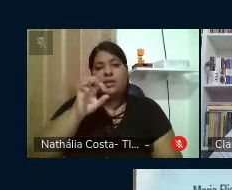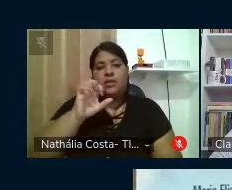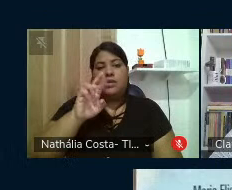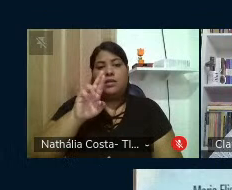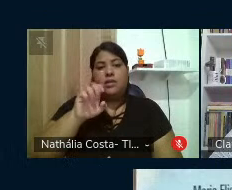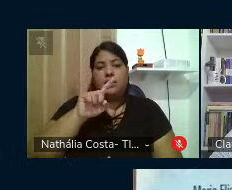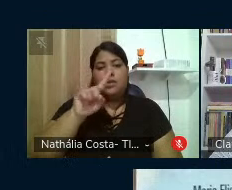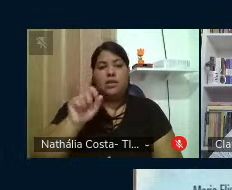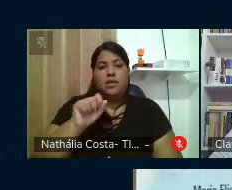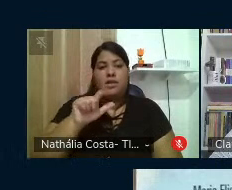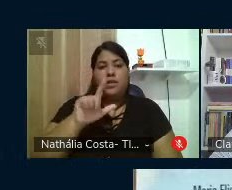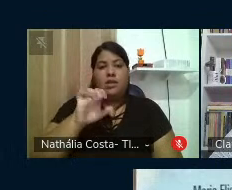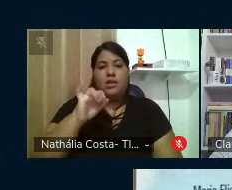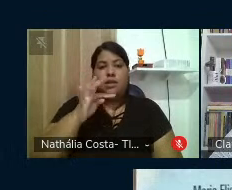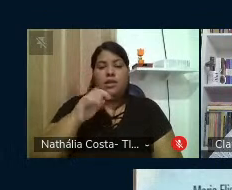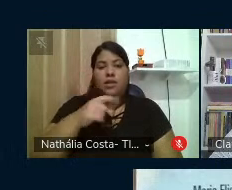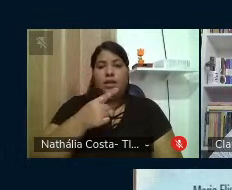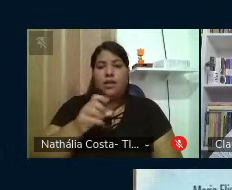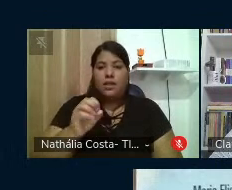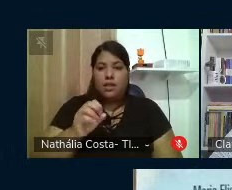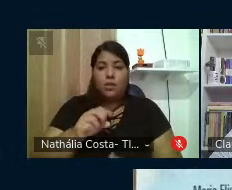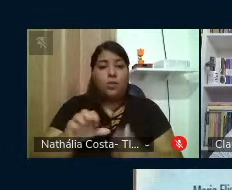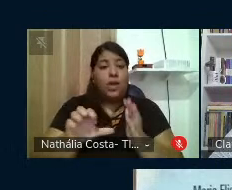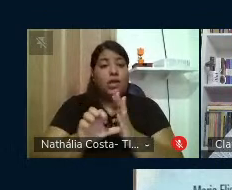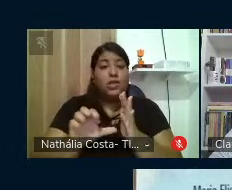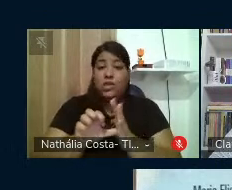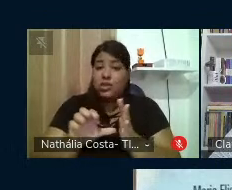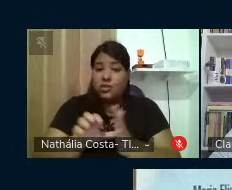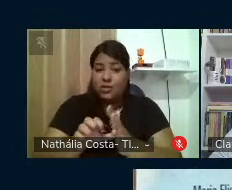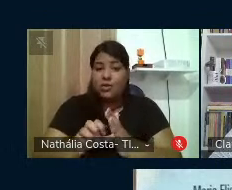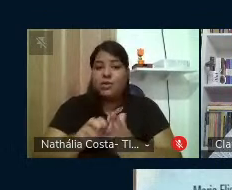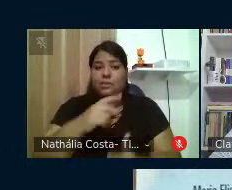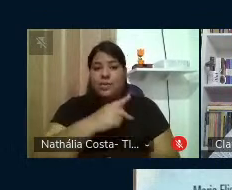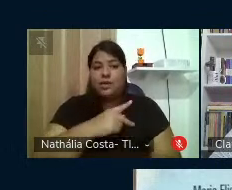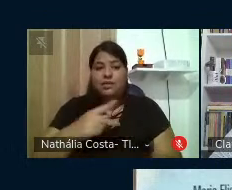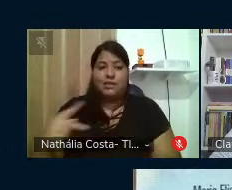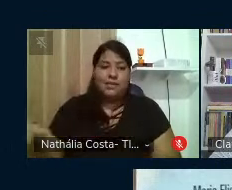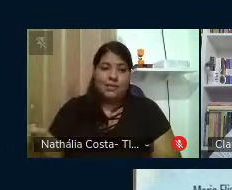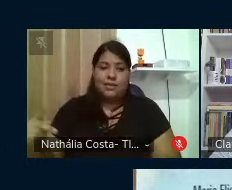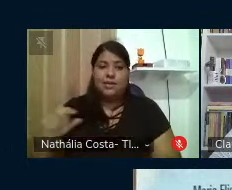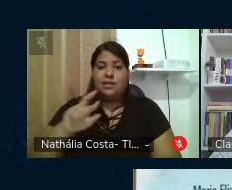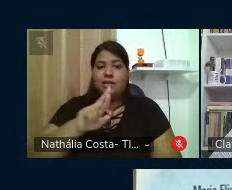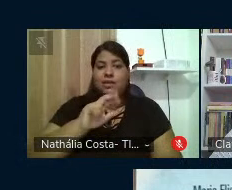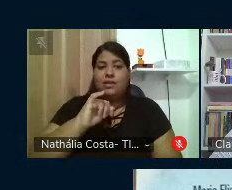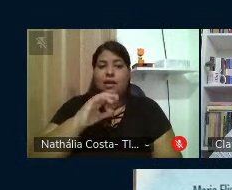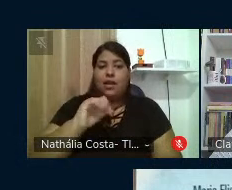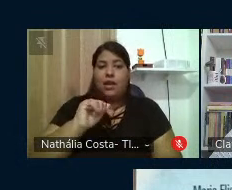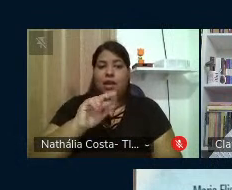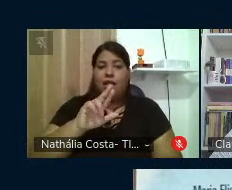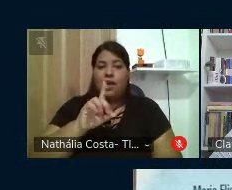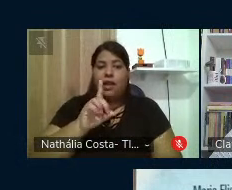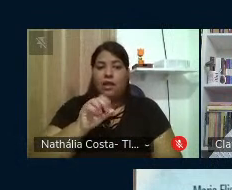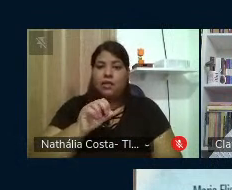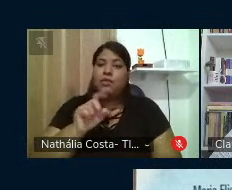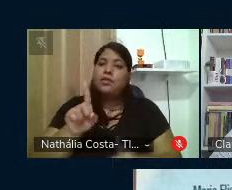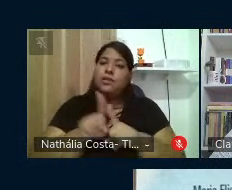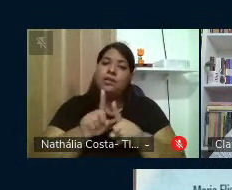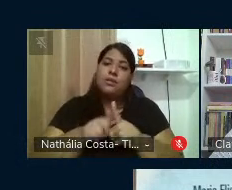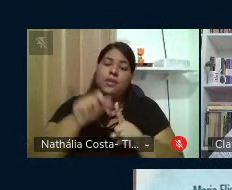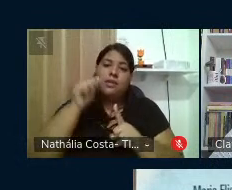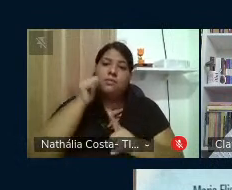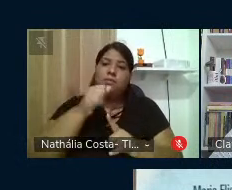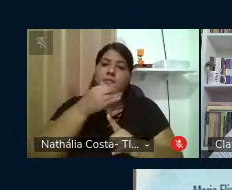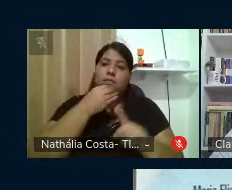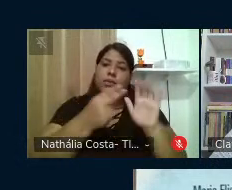a editora de Pernambuco, na pessoa do seu presidente, Ricardo Leitão, e as autoras e autores. Pedimos,